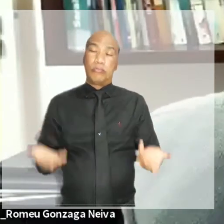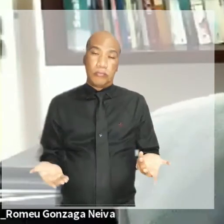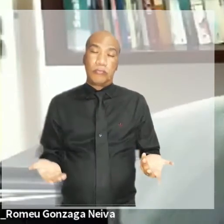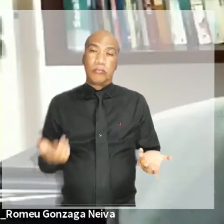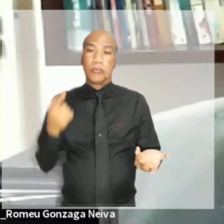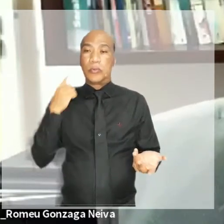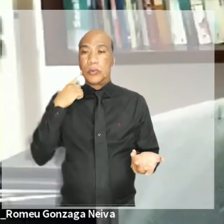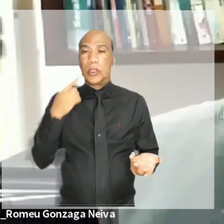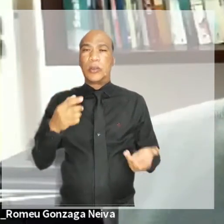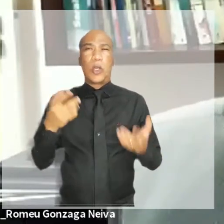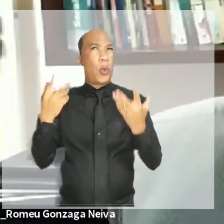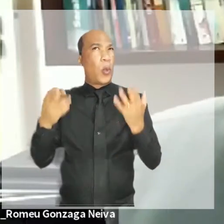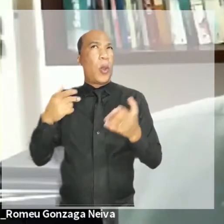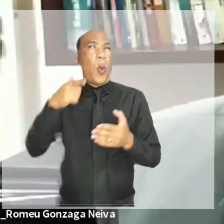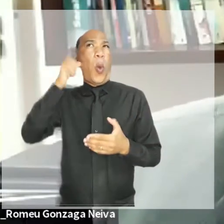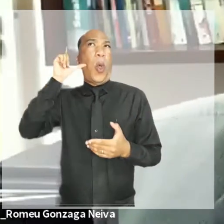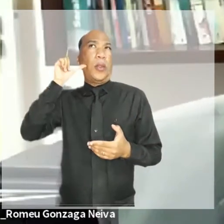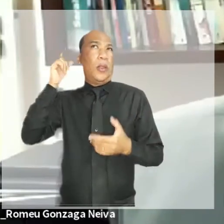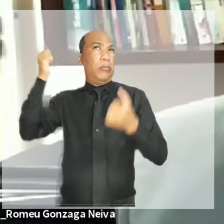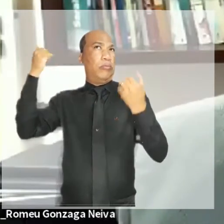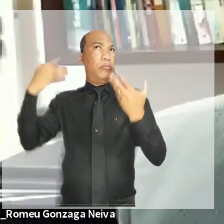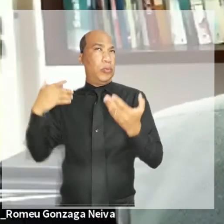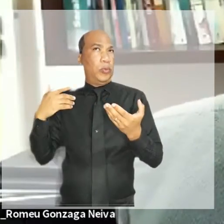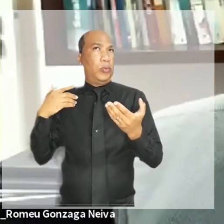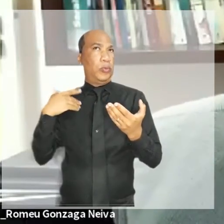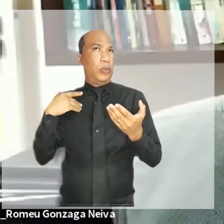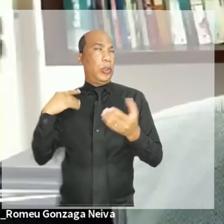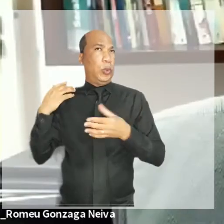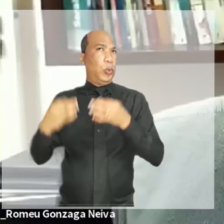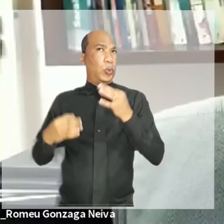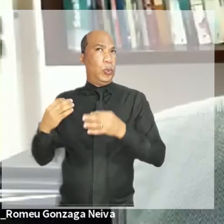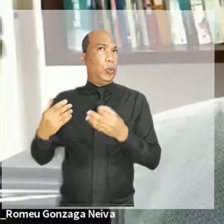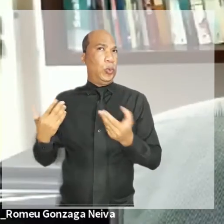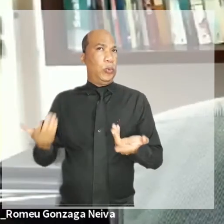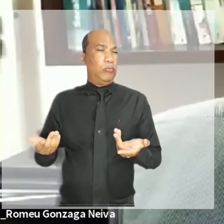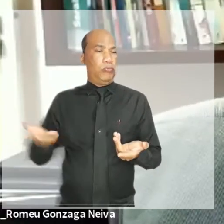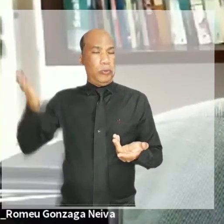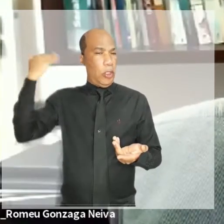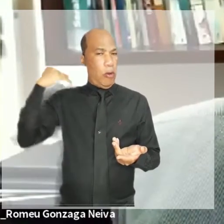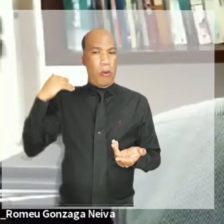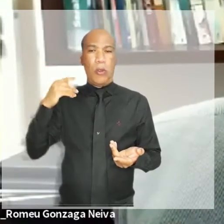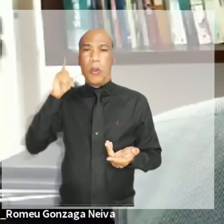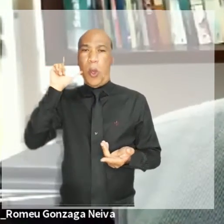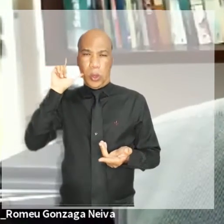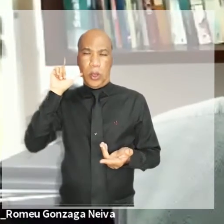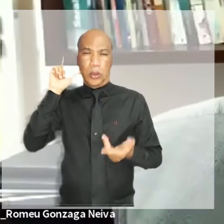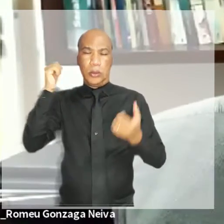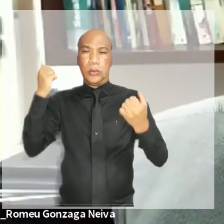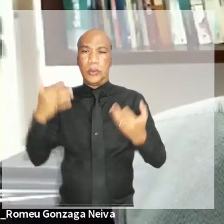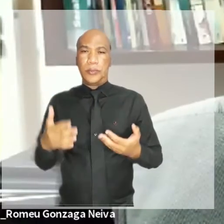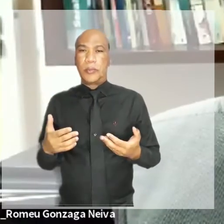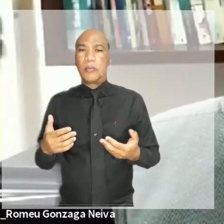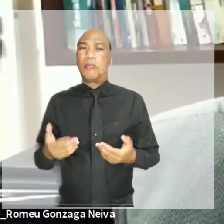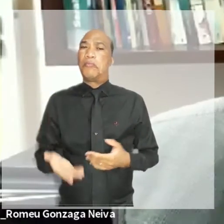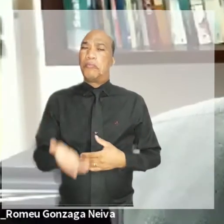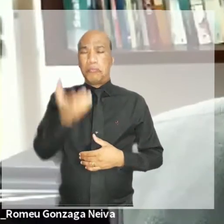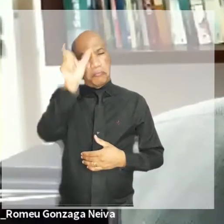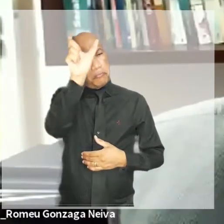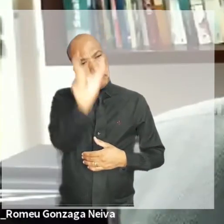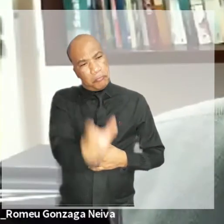remota do Tribunal Pleno, sua excelência é o